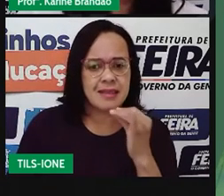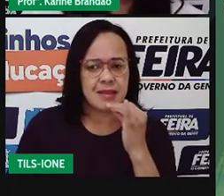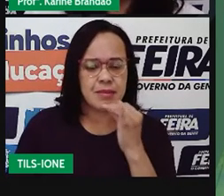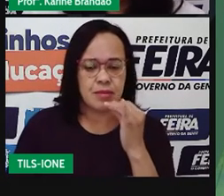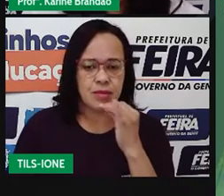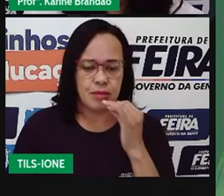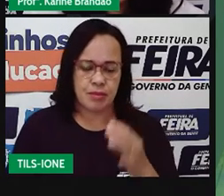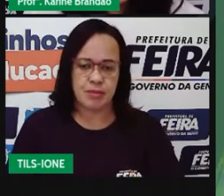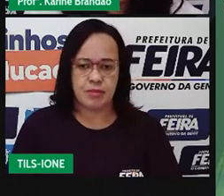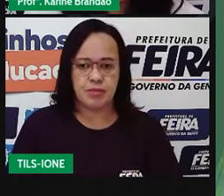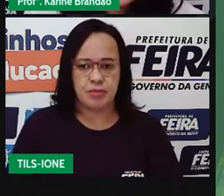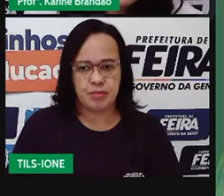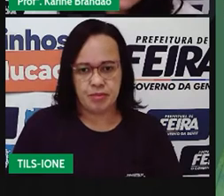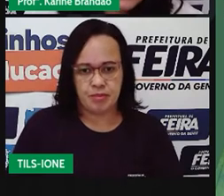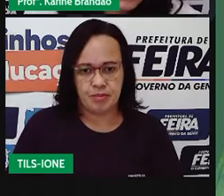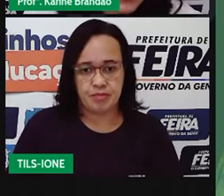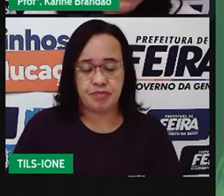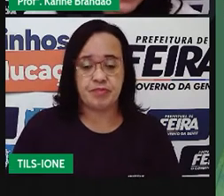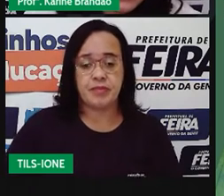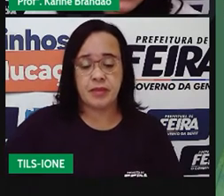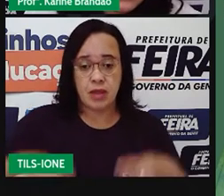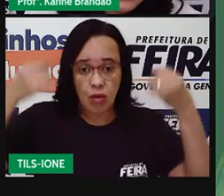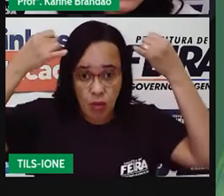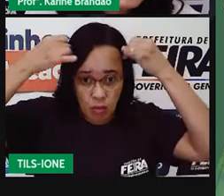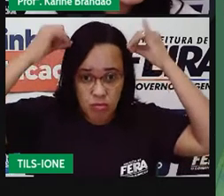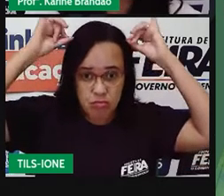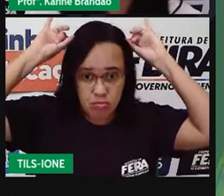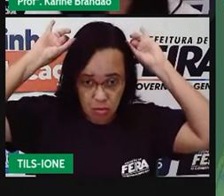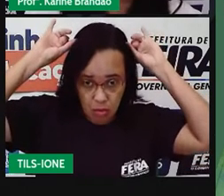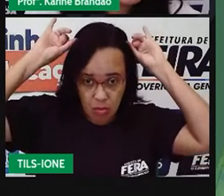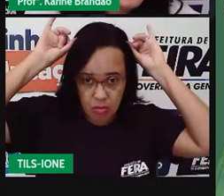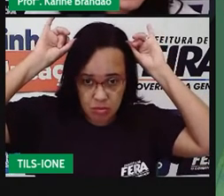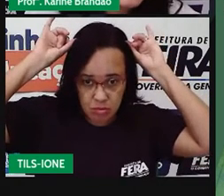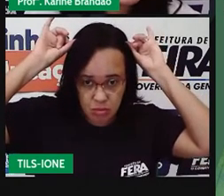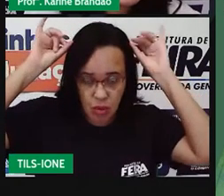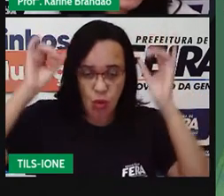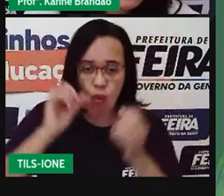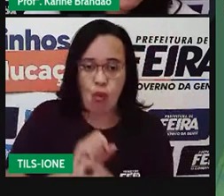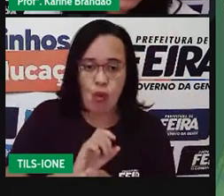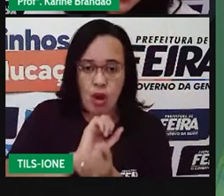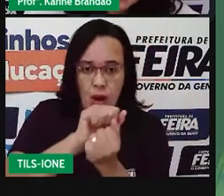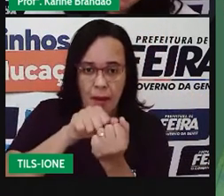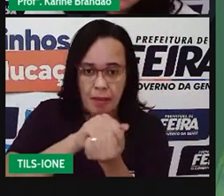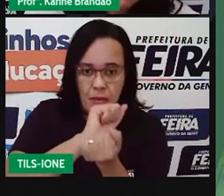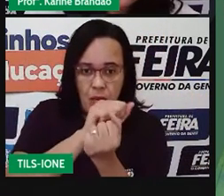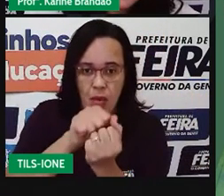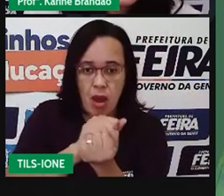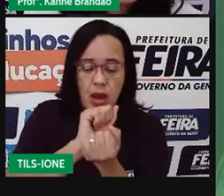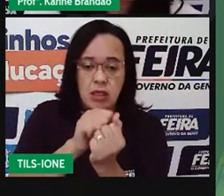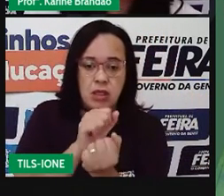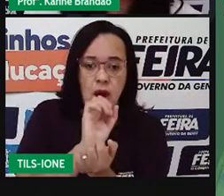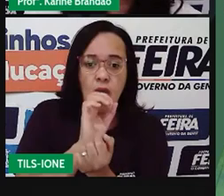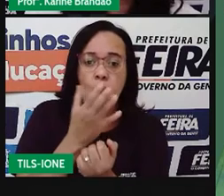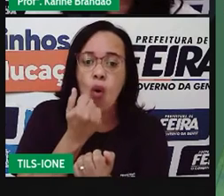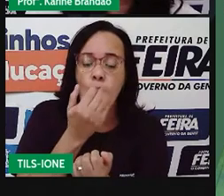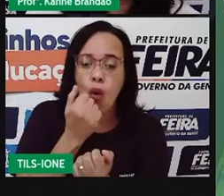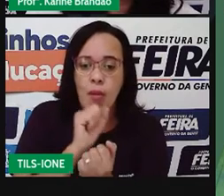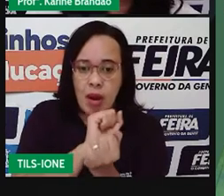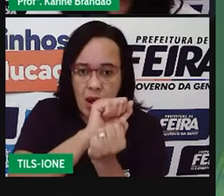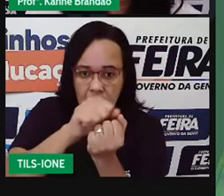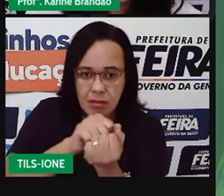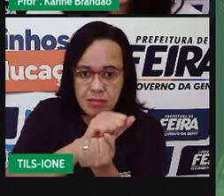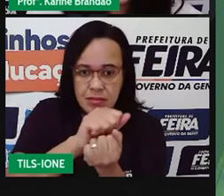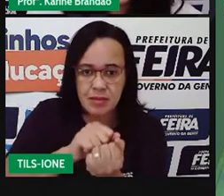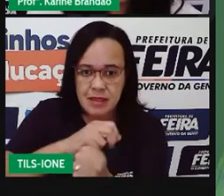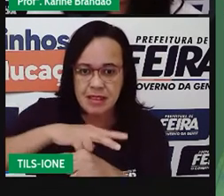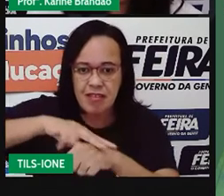um boi, ele se alimenta do capim. Isso é um tipo de predação também. Vocês sabiam? A gente chama isso